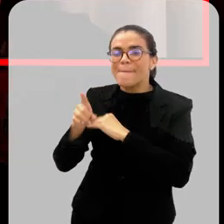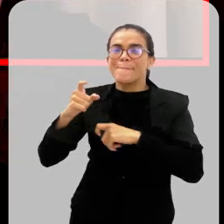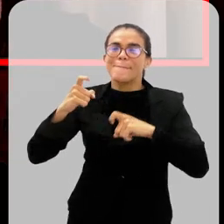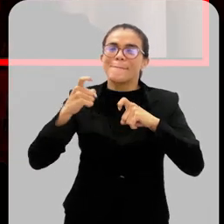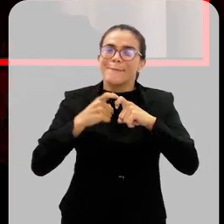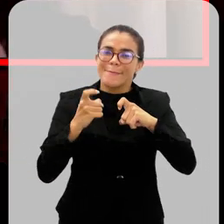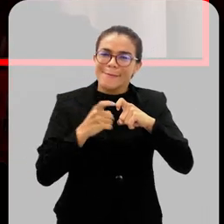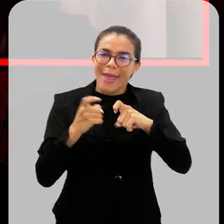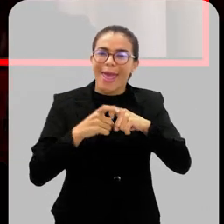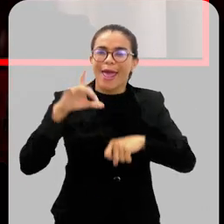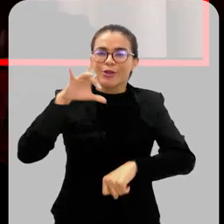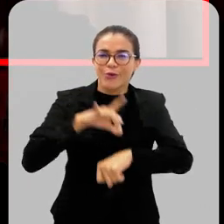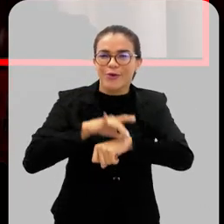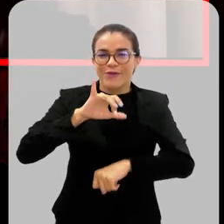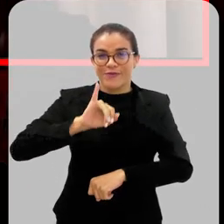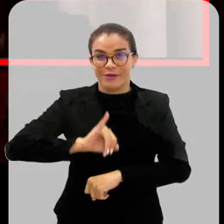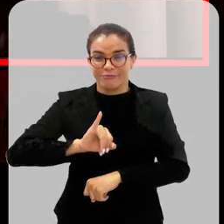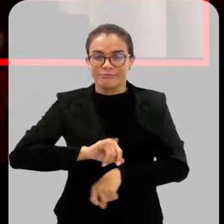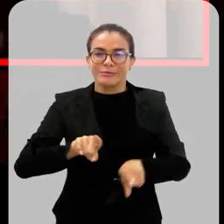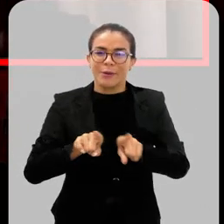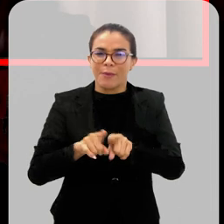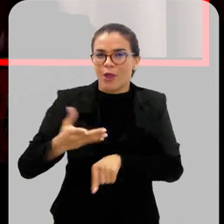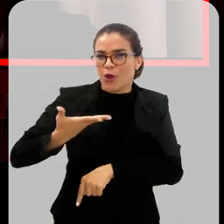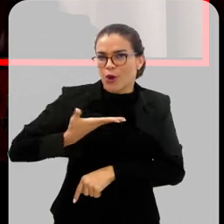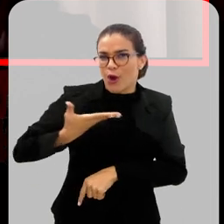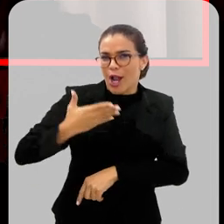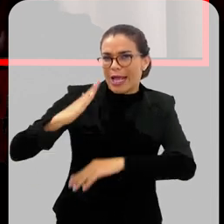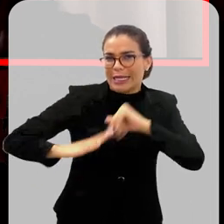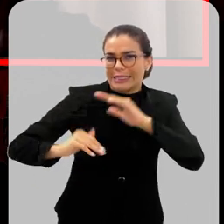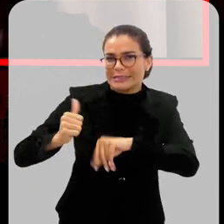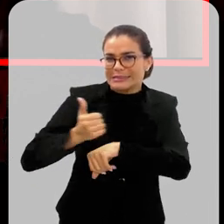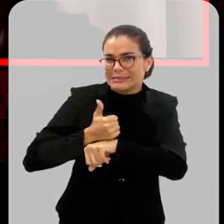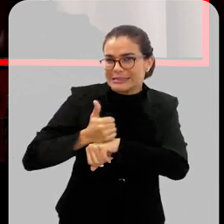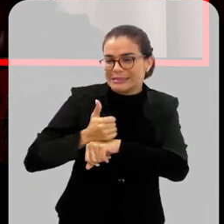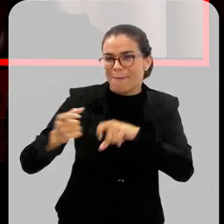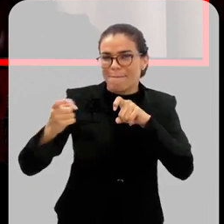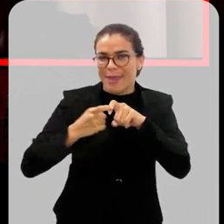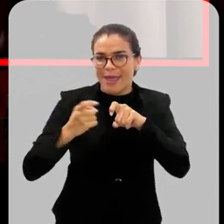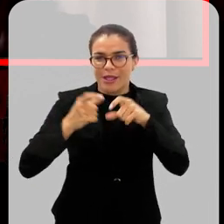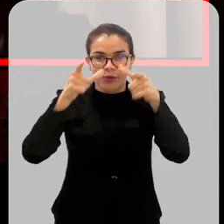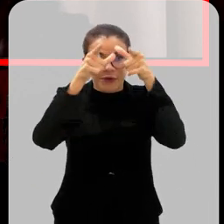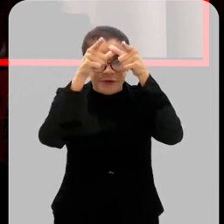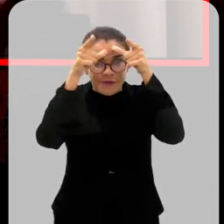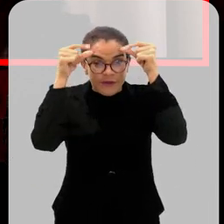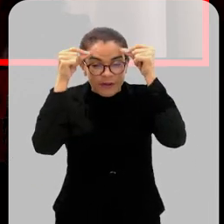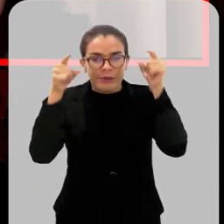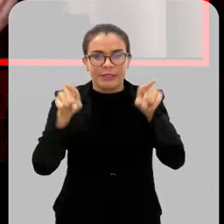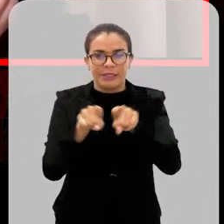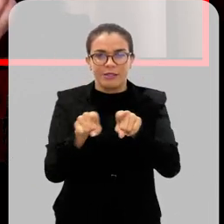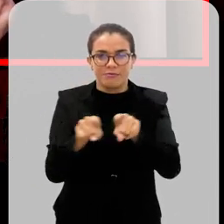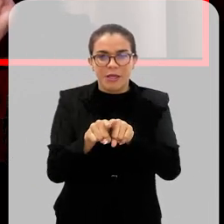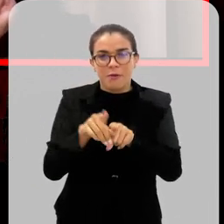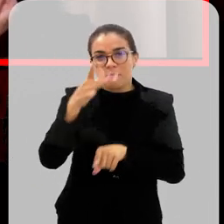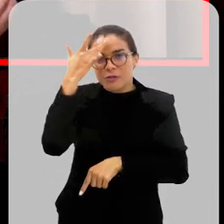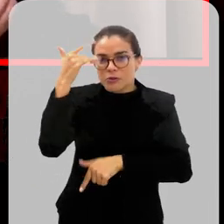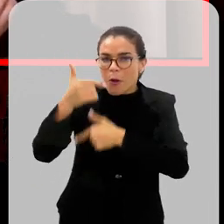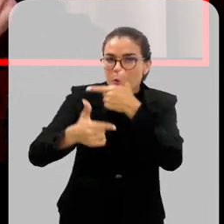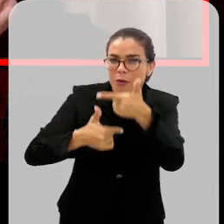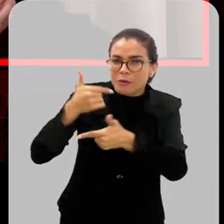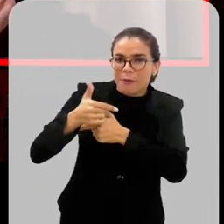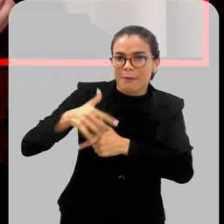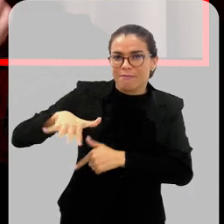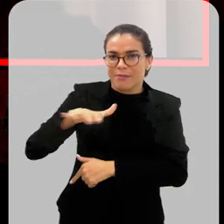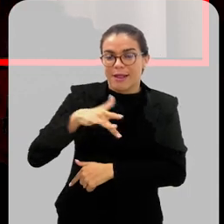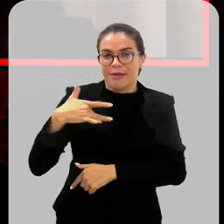infectologistas, epidemiologistas, colegas de você de profissão, médicos, enfermeiros, o pessoal aí da